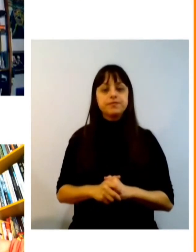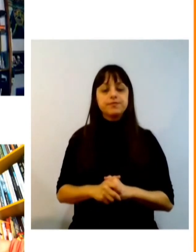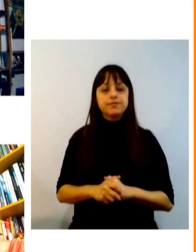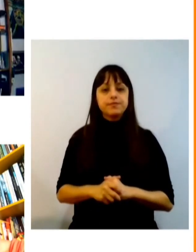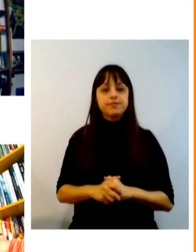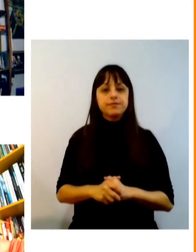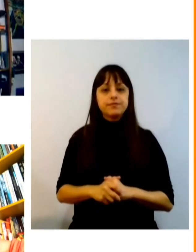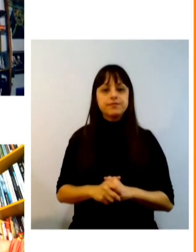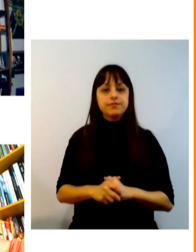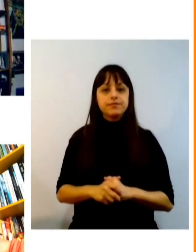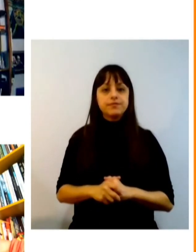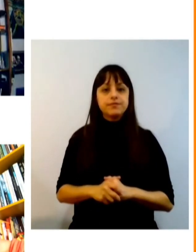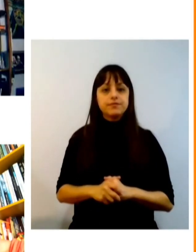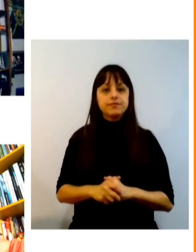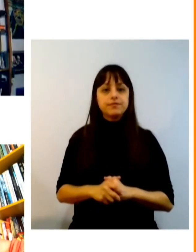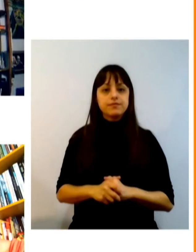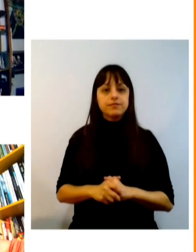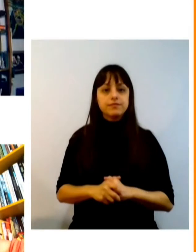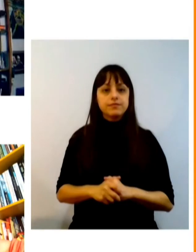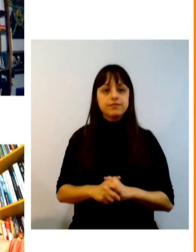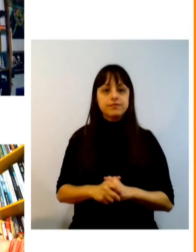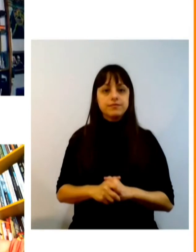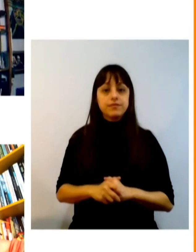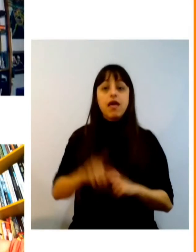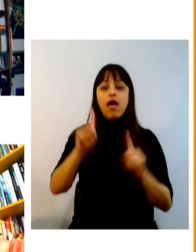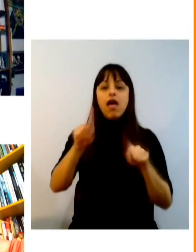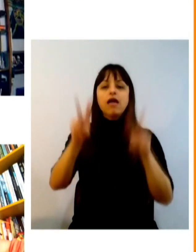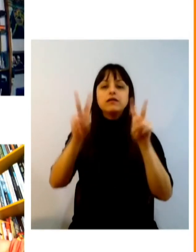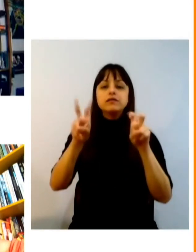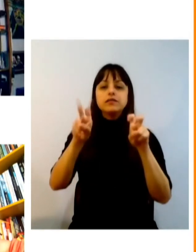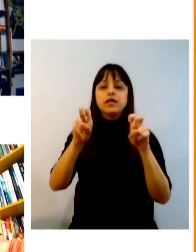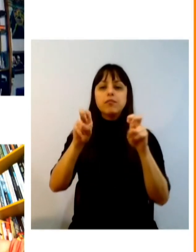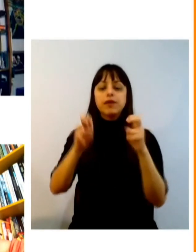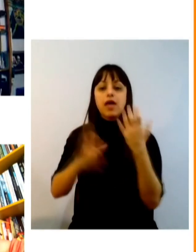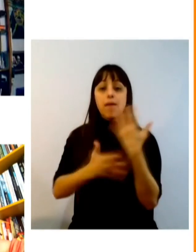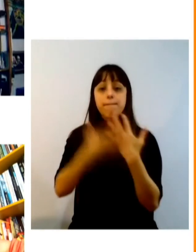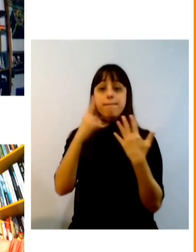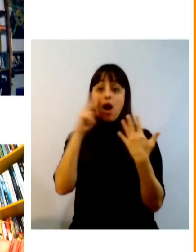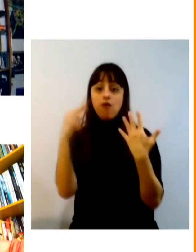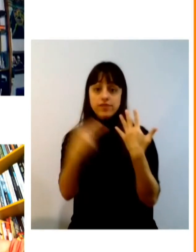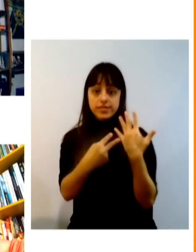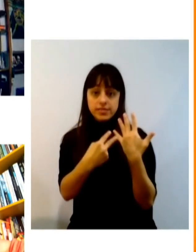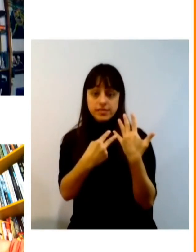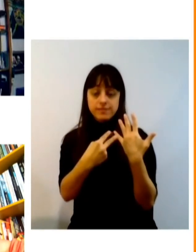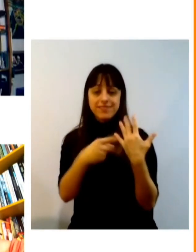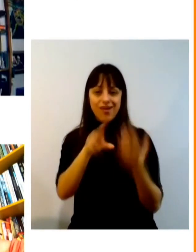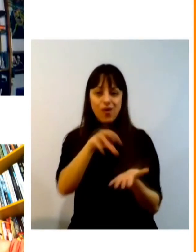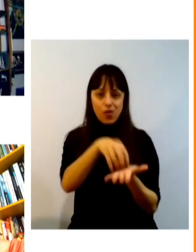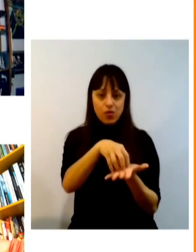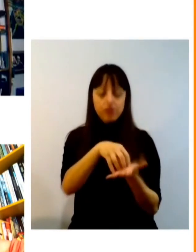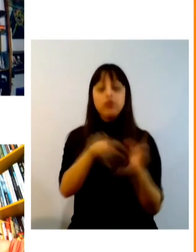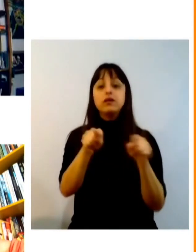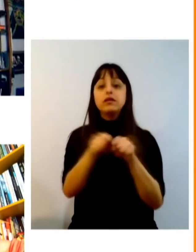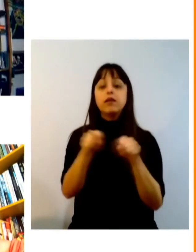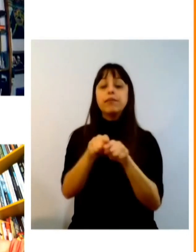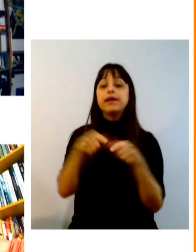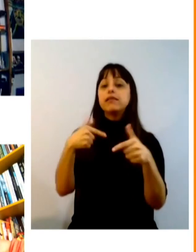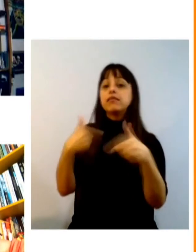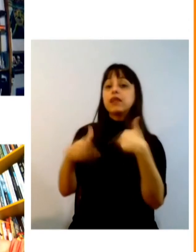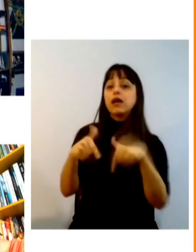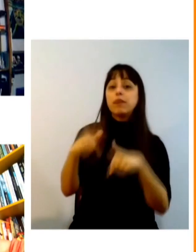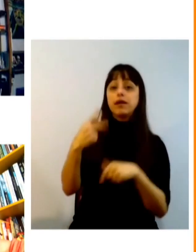humanos visíveis e da atuação dela também como secretário de cultura